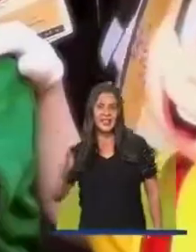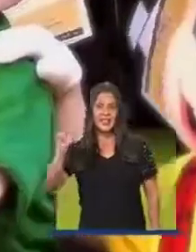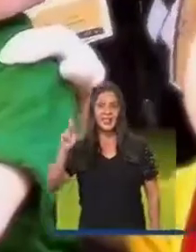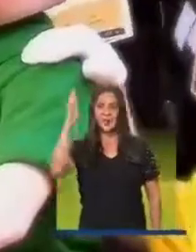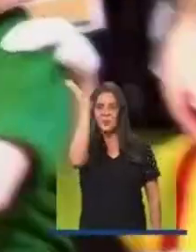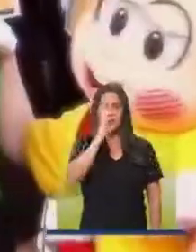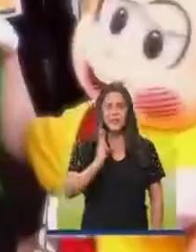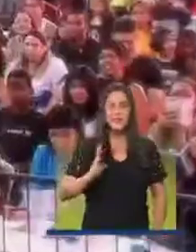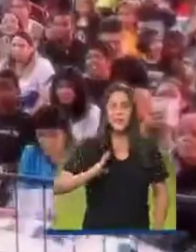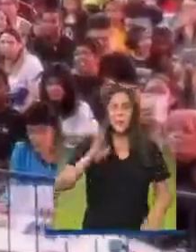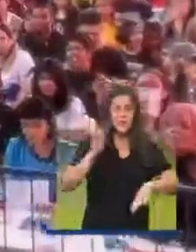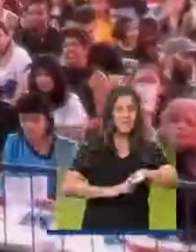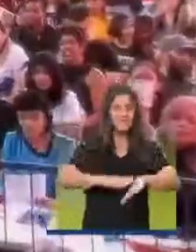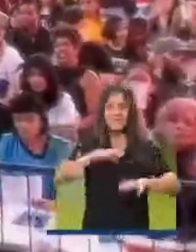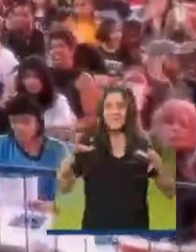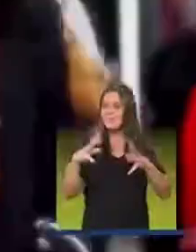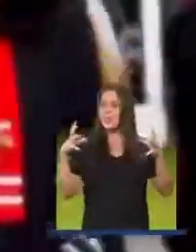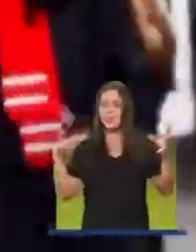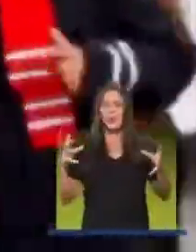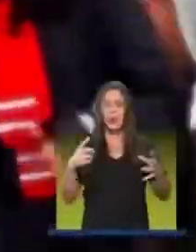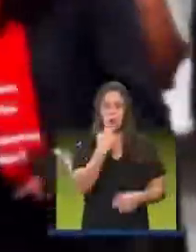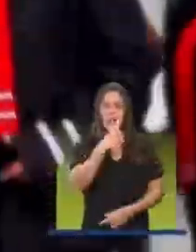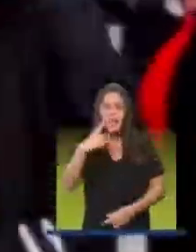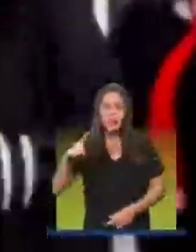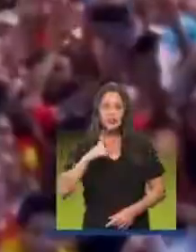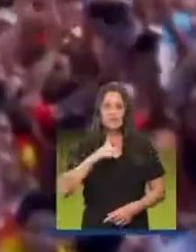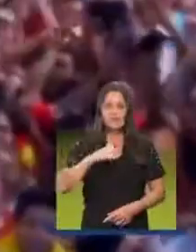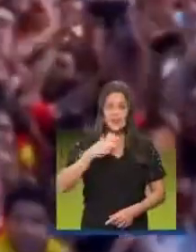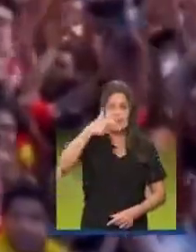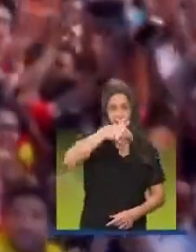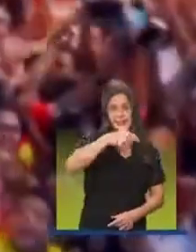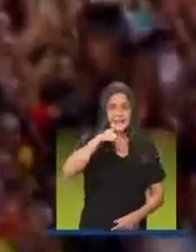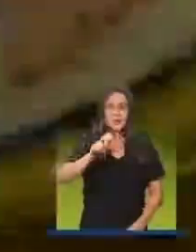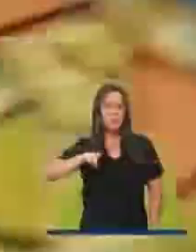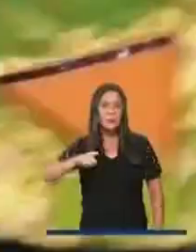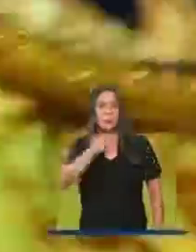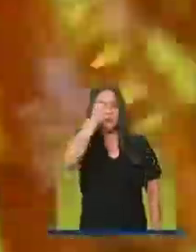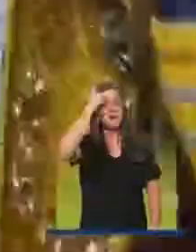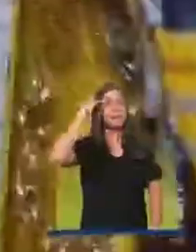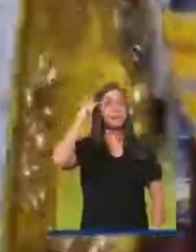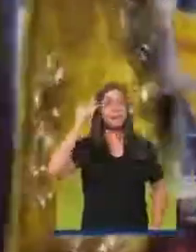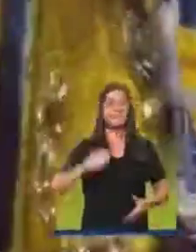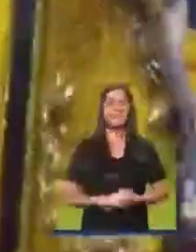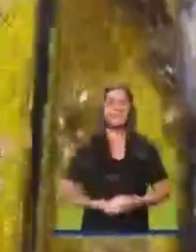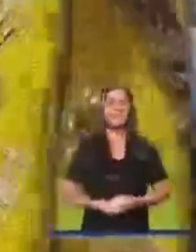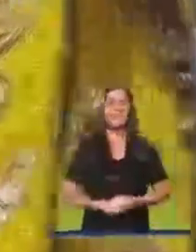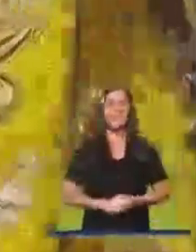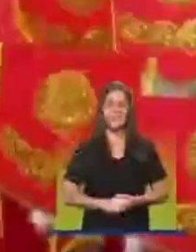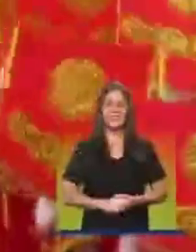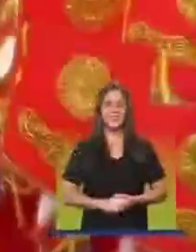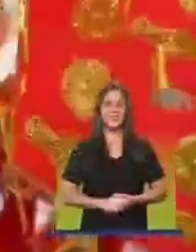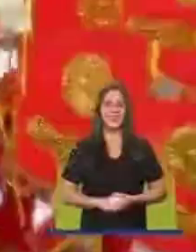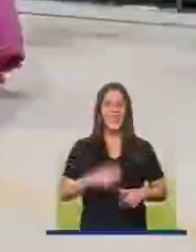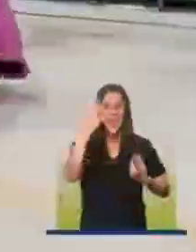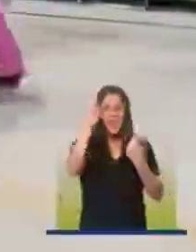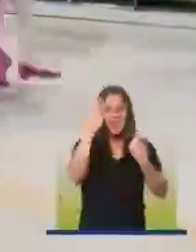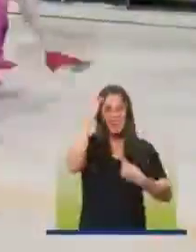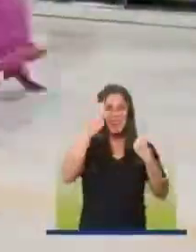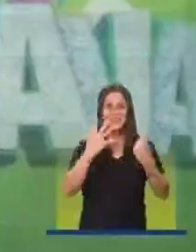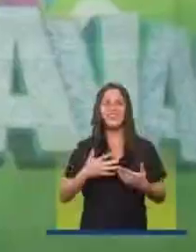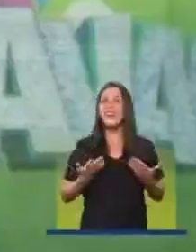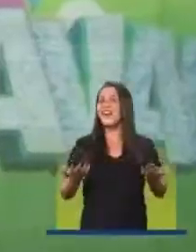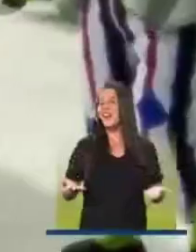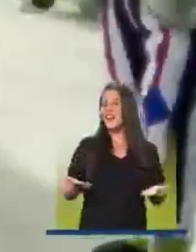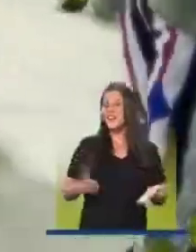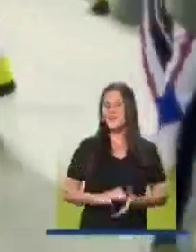Brasil, que em sua última edição reuniu 75 mil pessoas. E o carnaval?